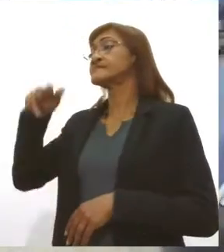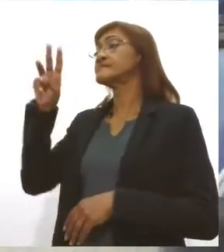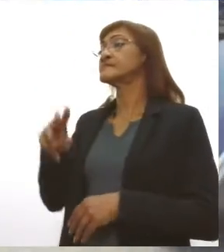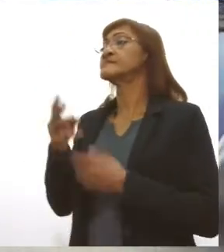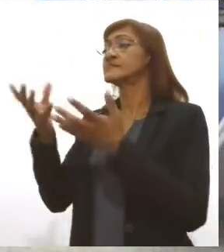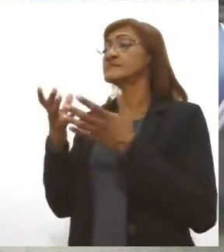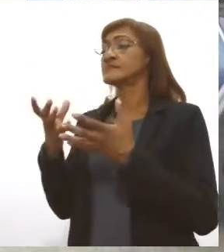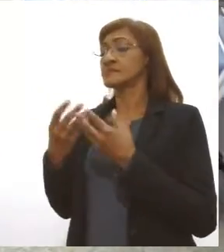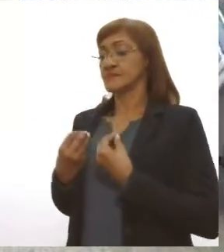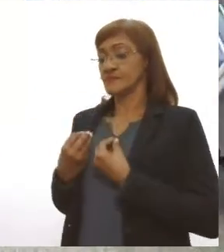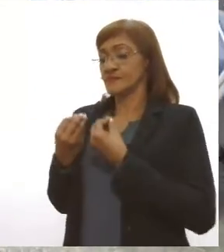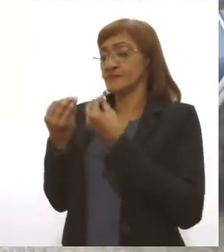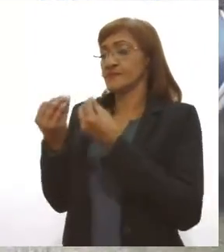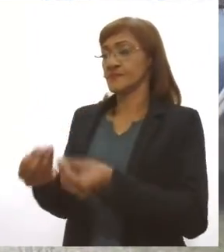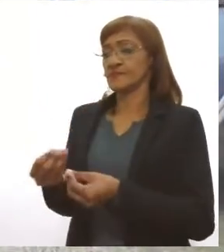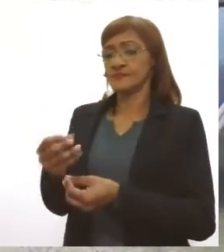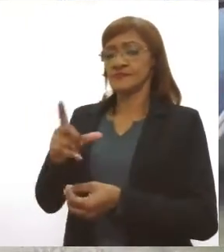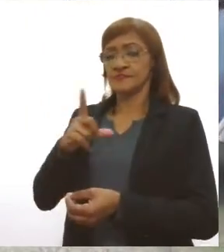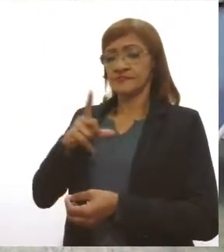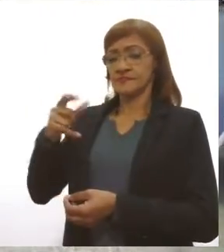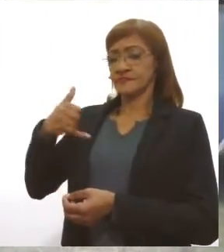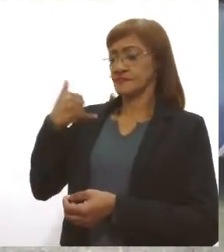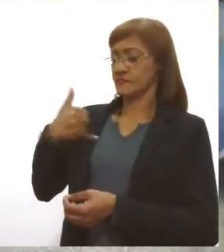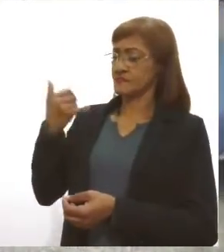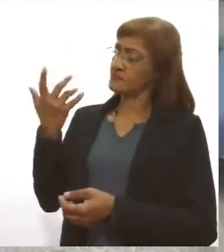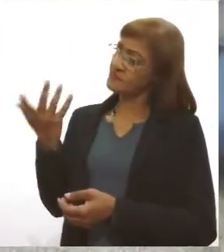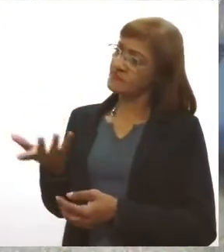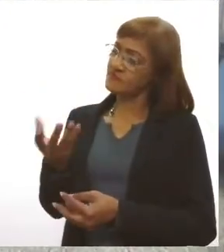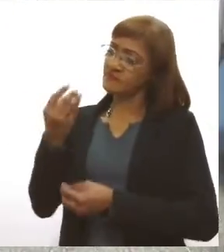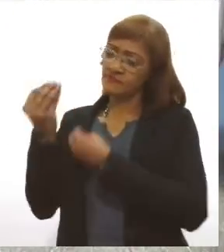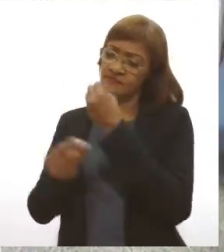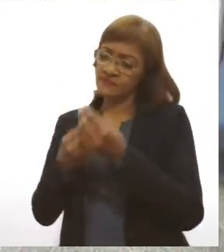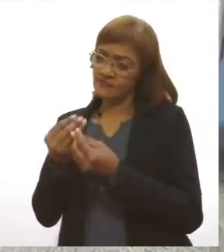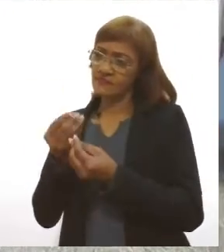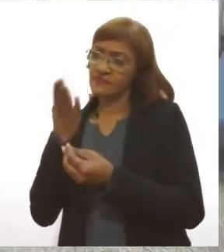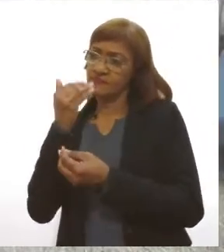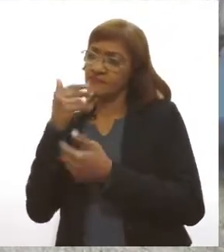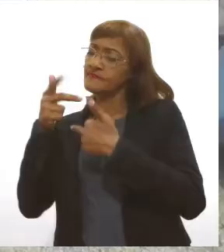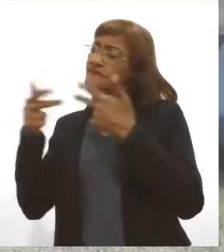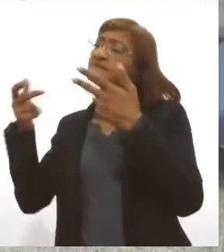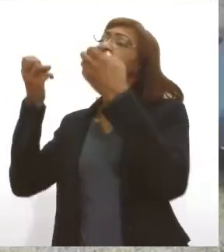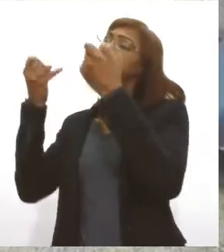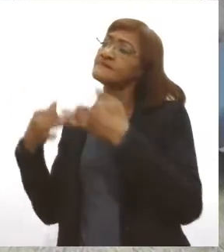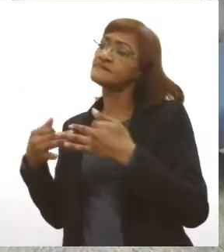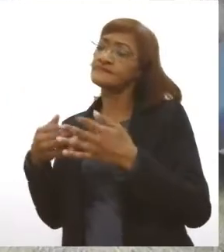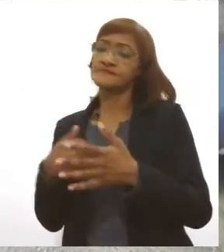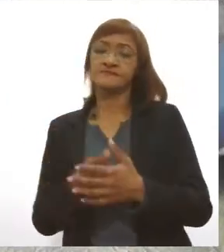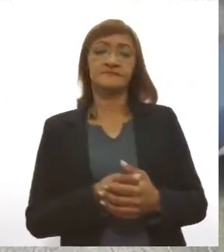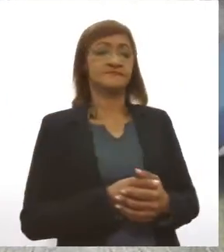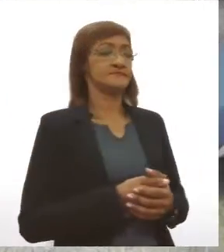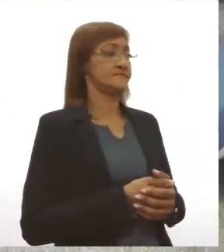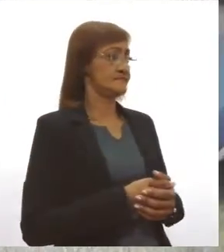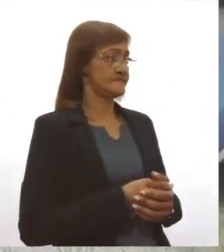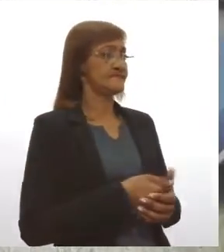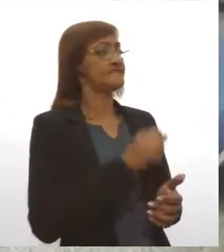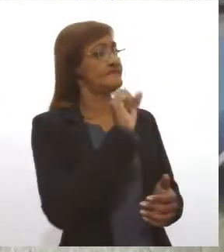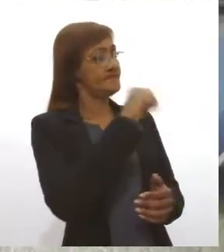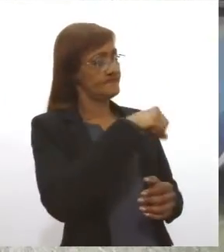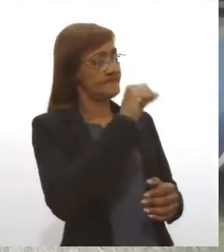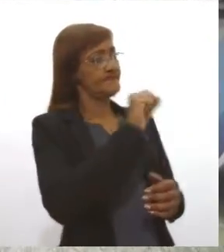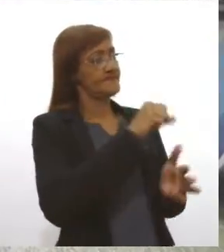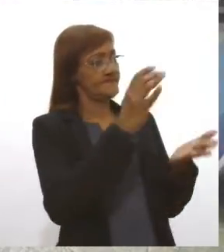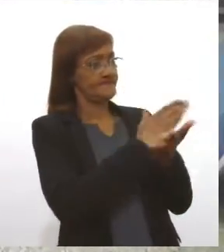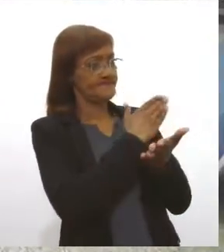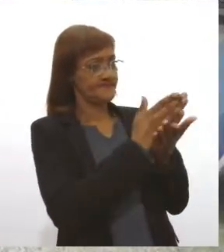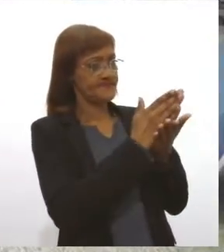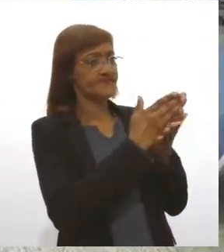critérios? Tem uma faixa etária, tem condições de alimentação? Explica para a gente um pouquinho. Existem critérios que são critérios